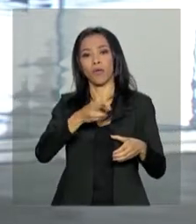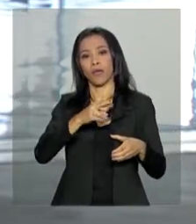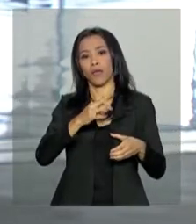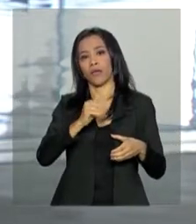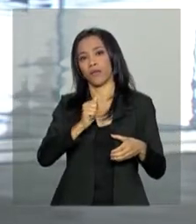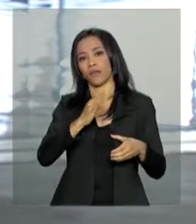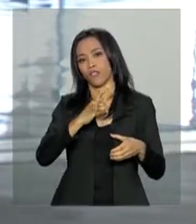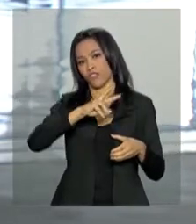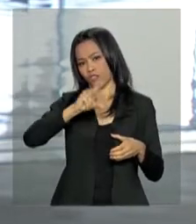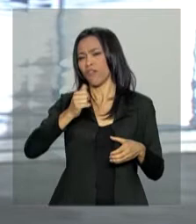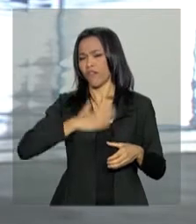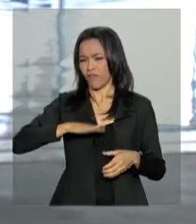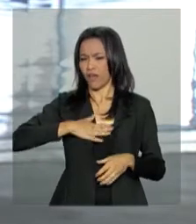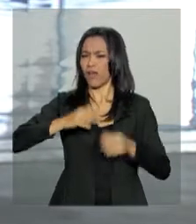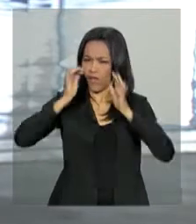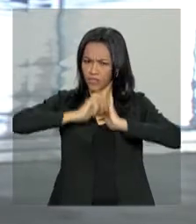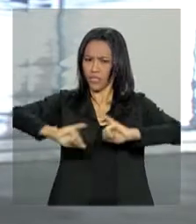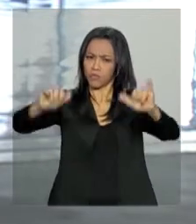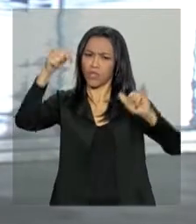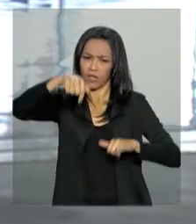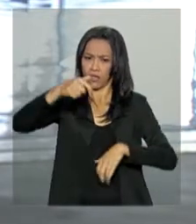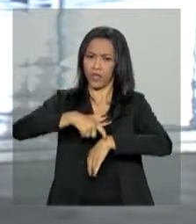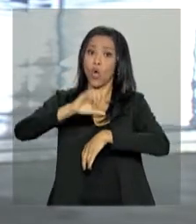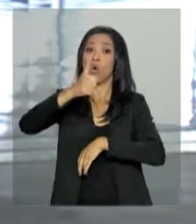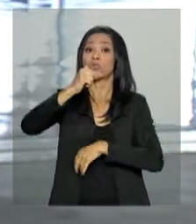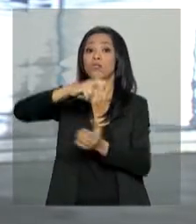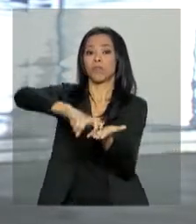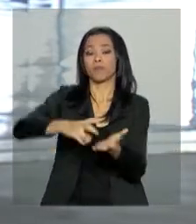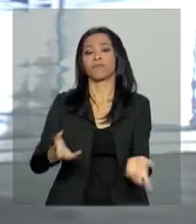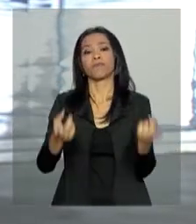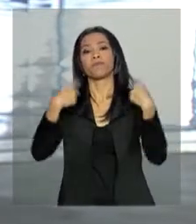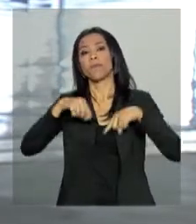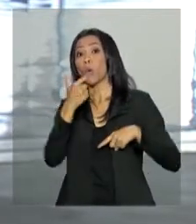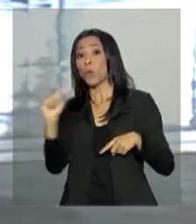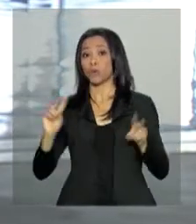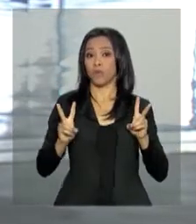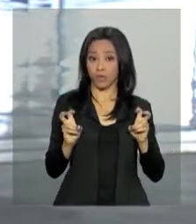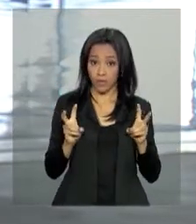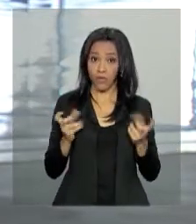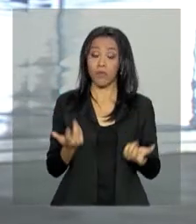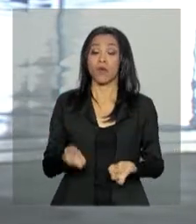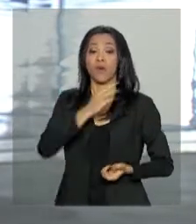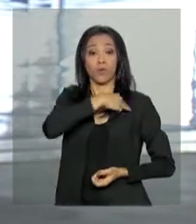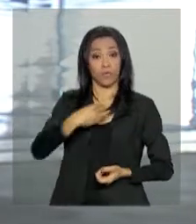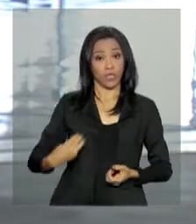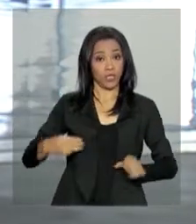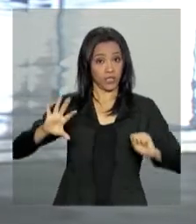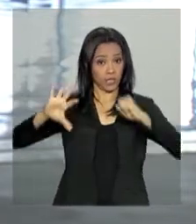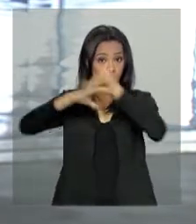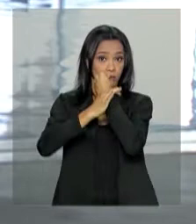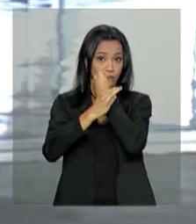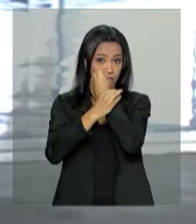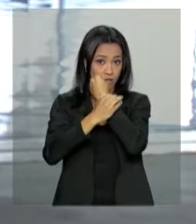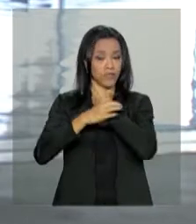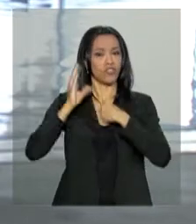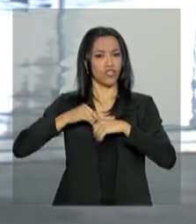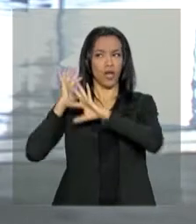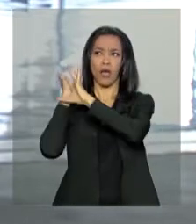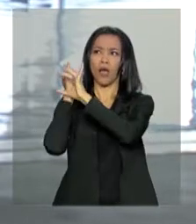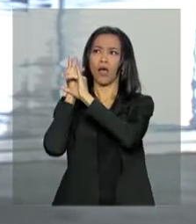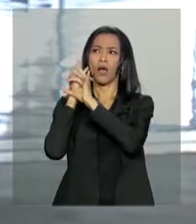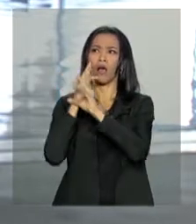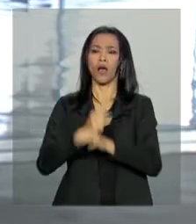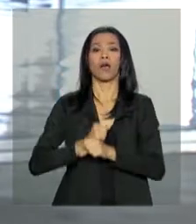logo mais a partir das 11 da manhã. Falando agora de segurança, o ministro da Segurança Pública, Raul Jugma, fez um balanço dos